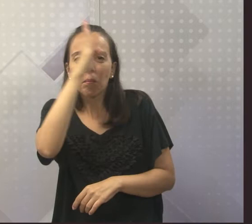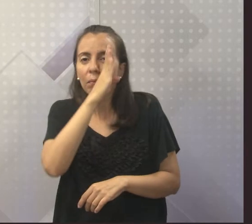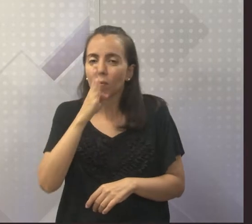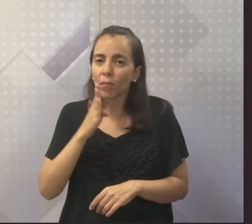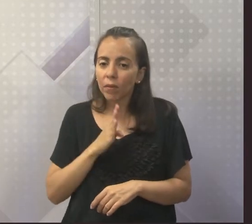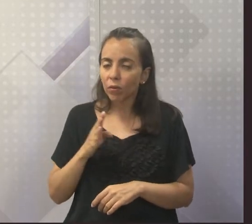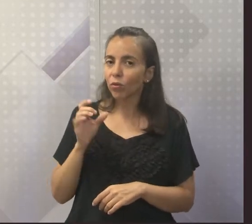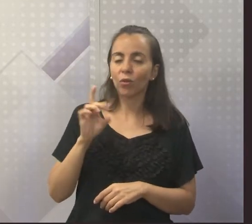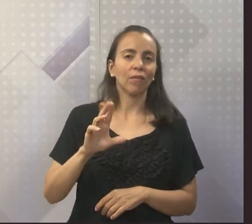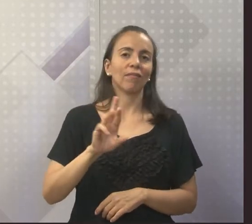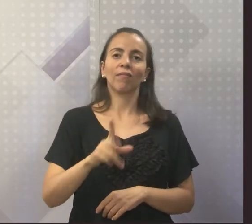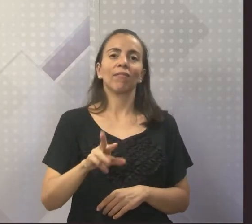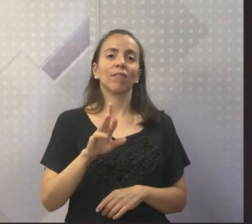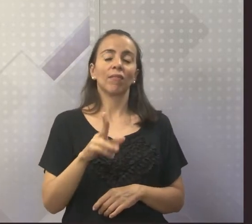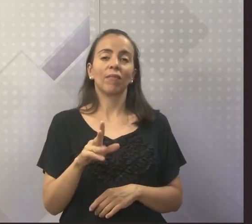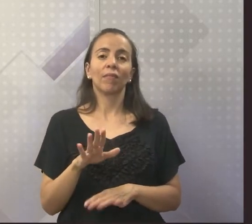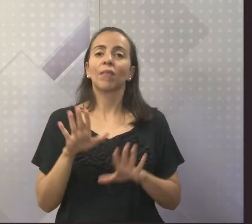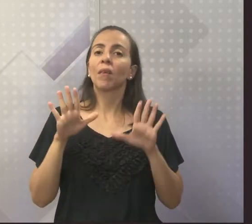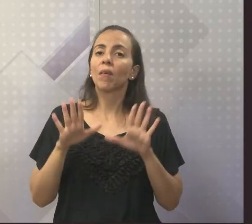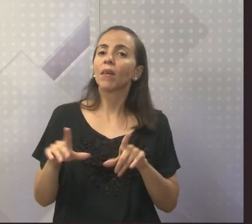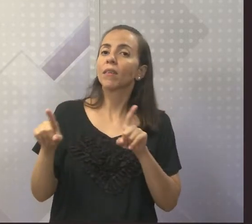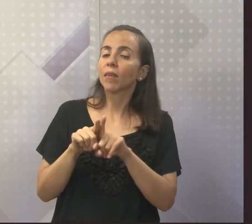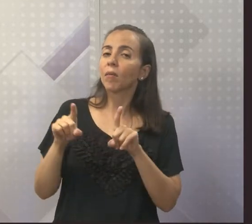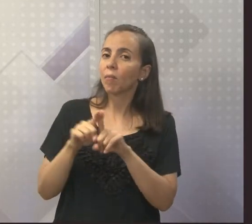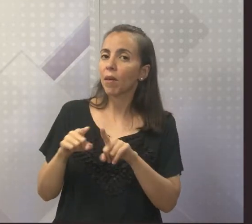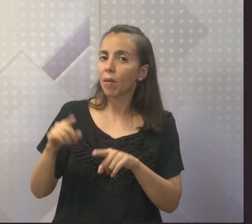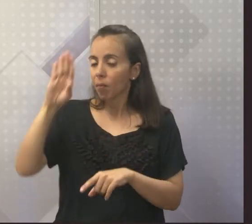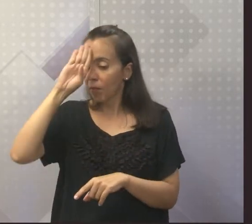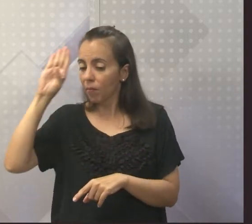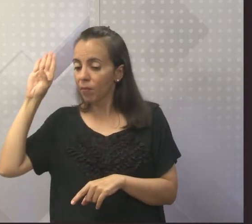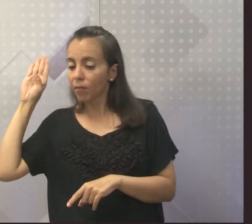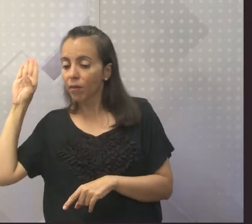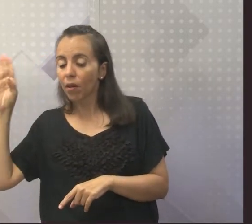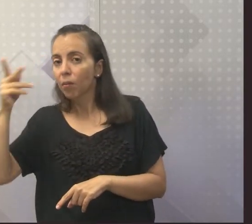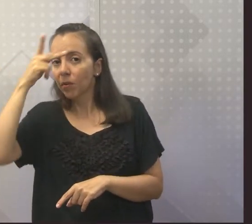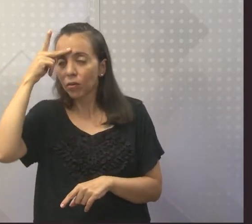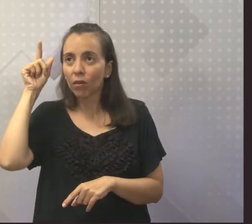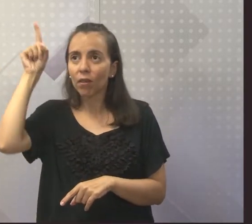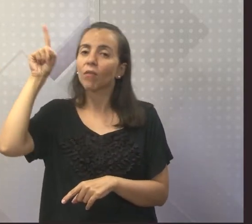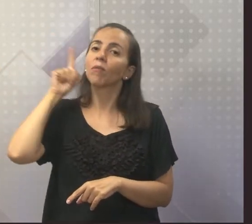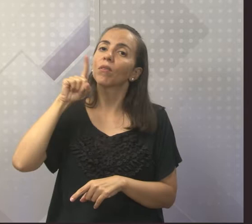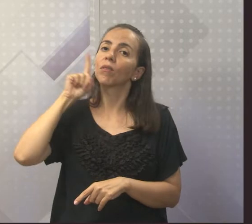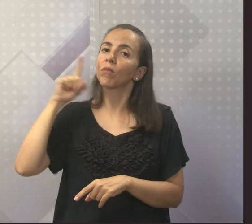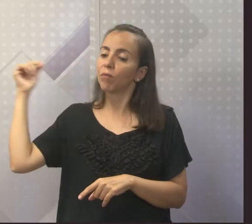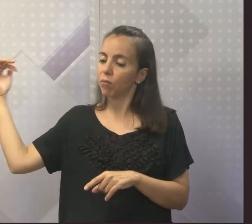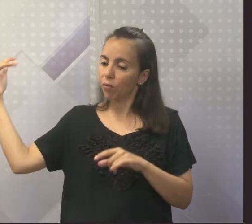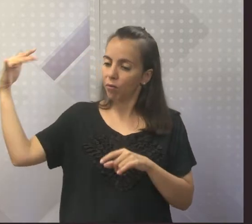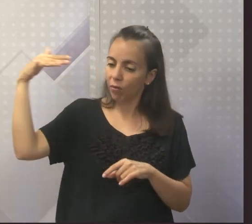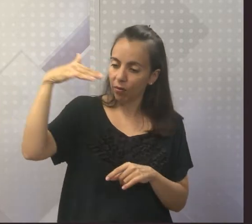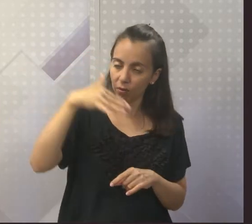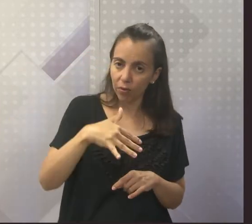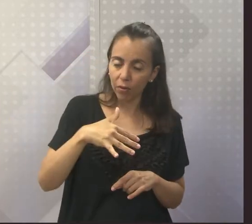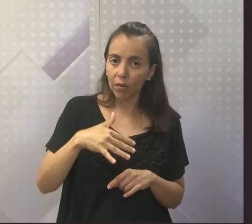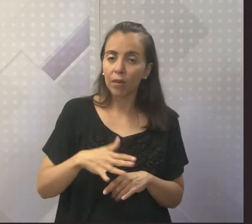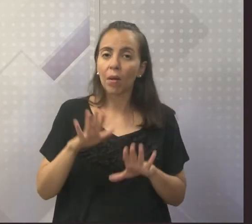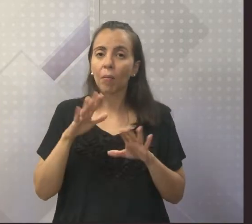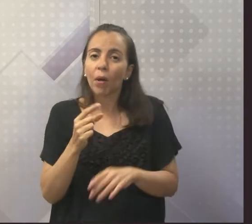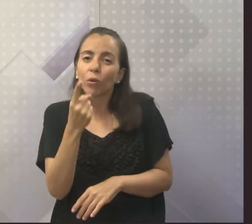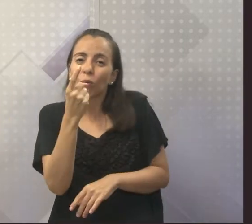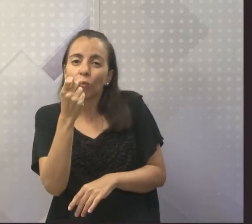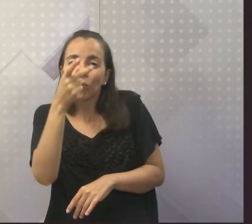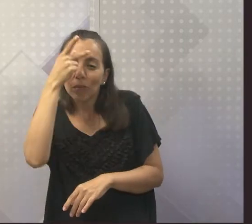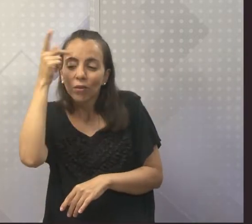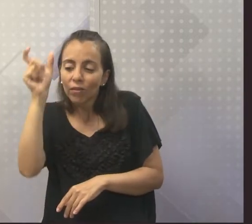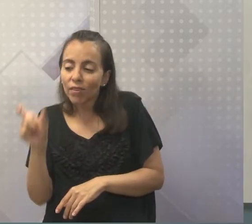comissão, que era majoritariamente formada por norte-americanos, como também era o único negro,